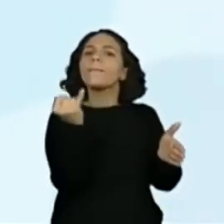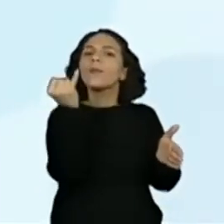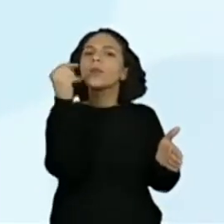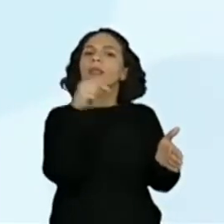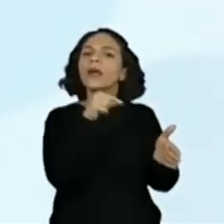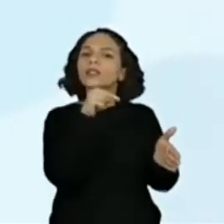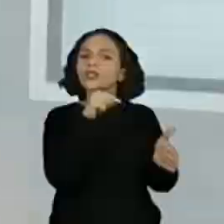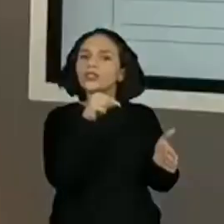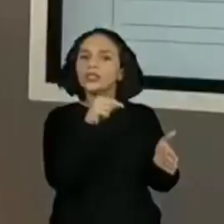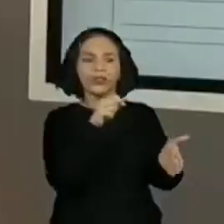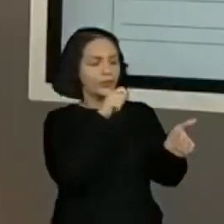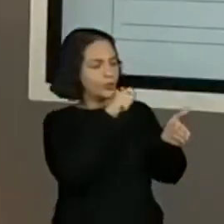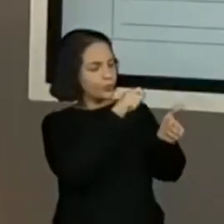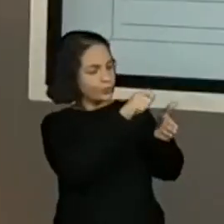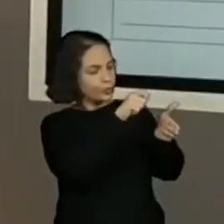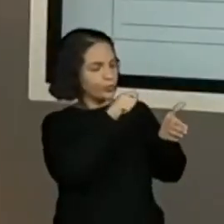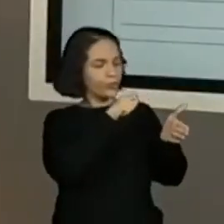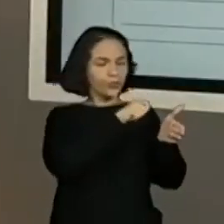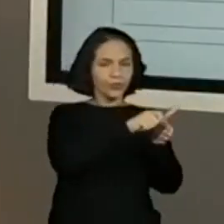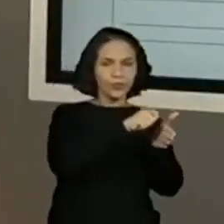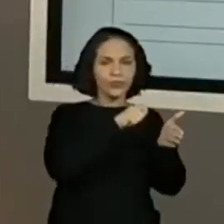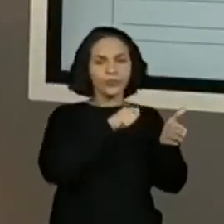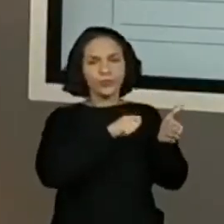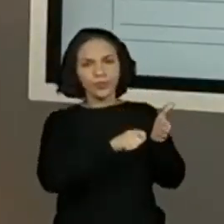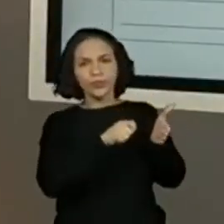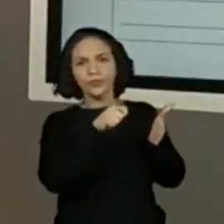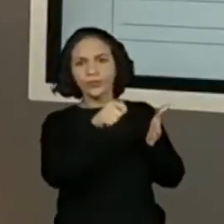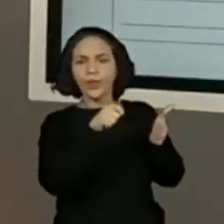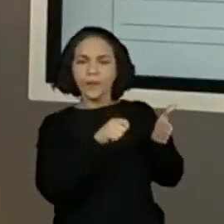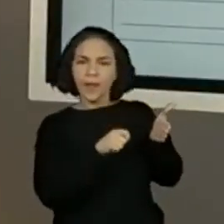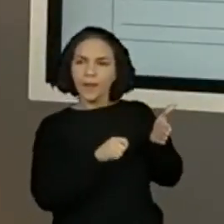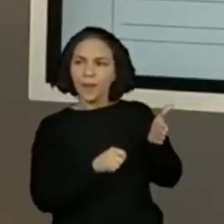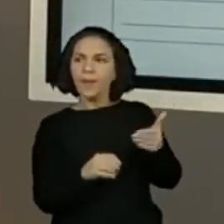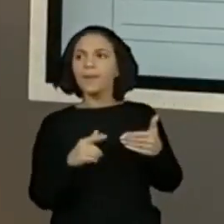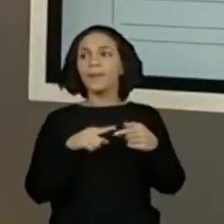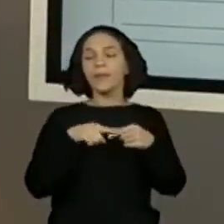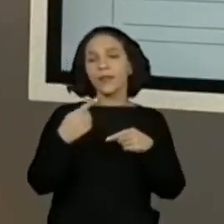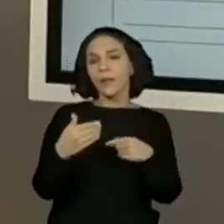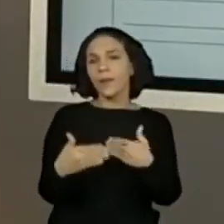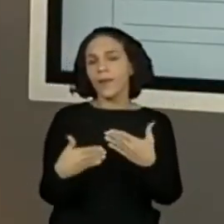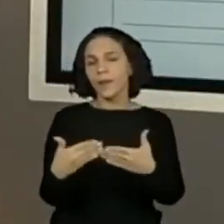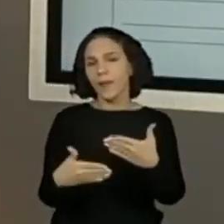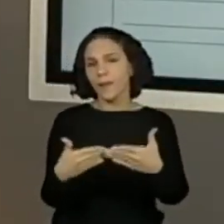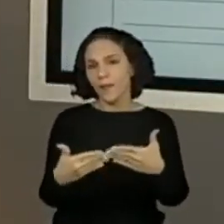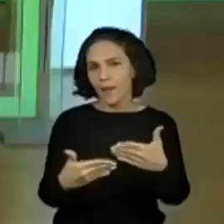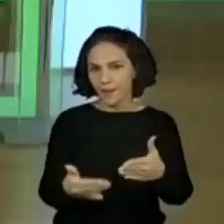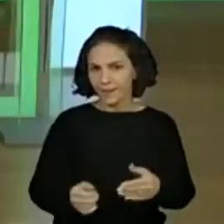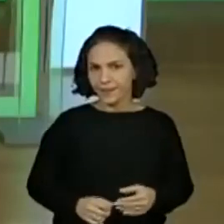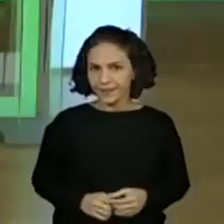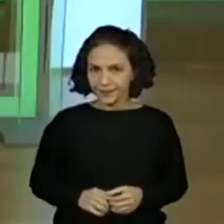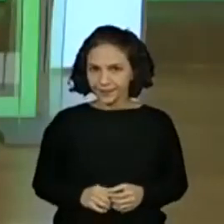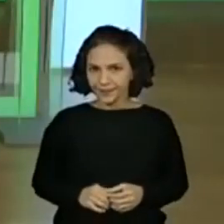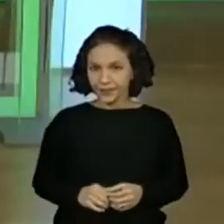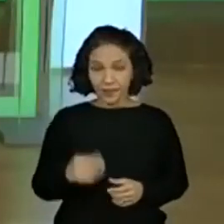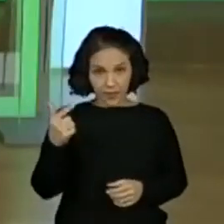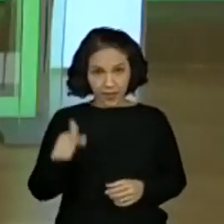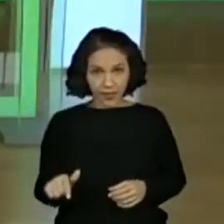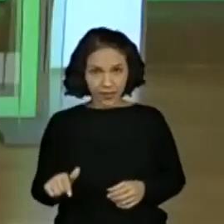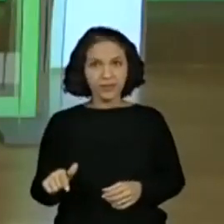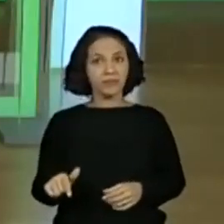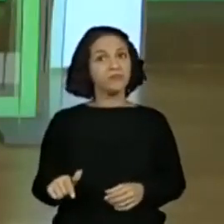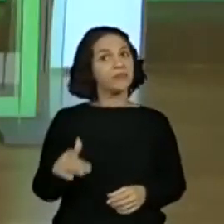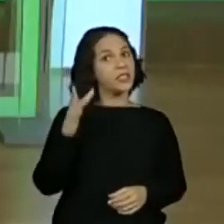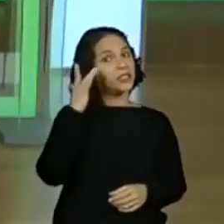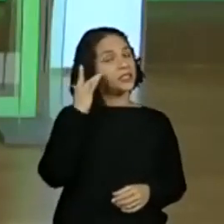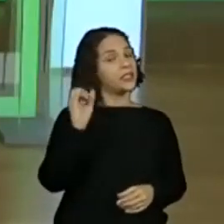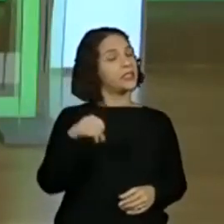acontecimentos conhecidos e depois a gente vai fazer as próximas etapas. Mais algum, professora Kelly? Acredito que sim, Então vamos lá,